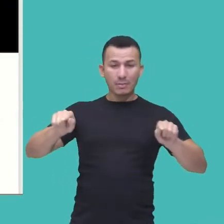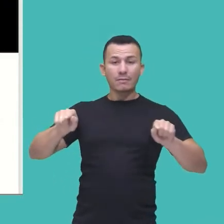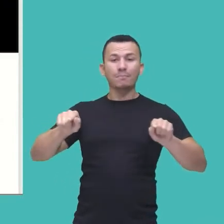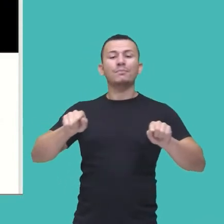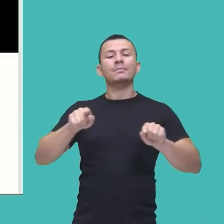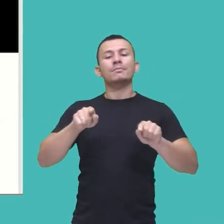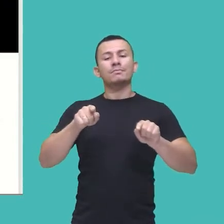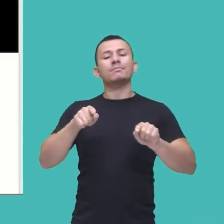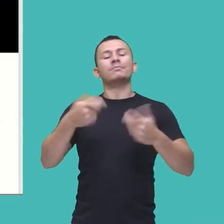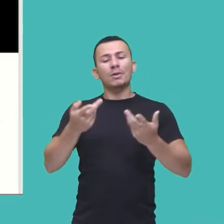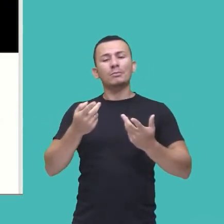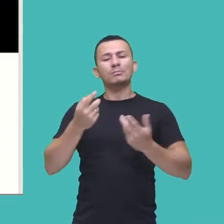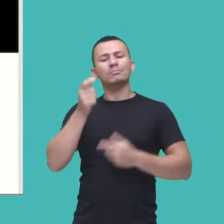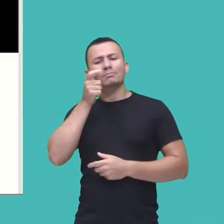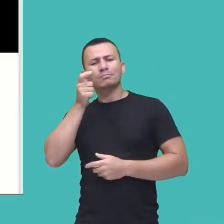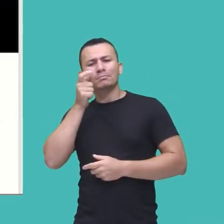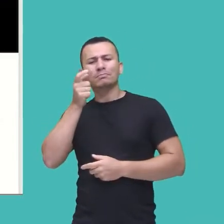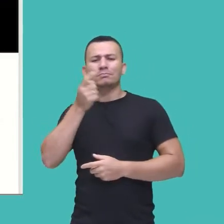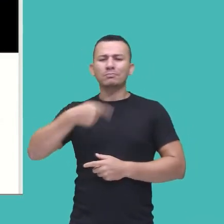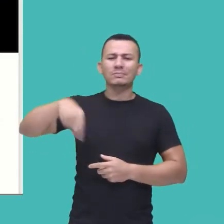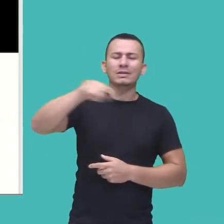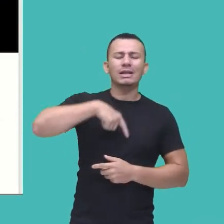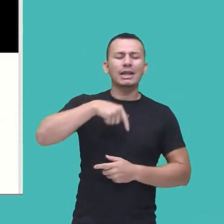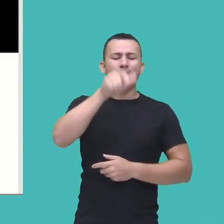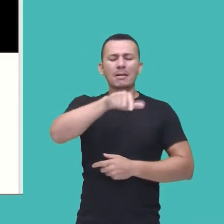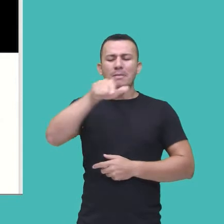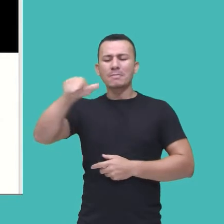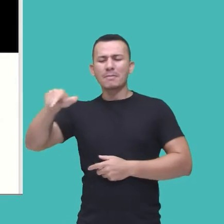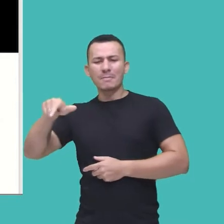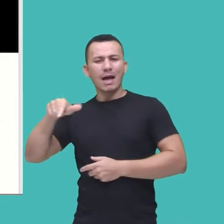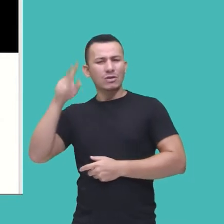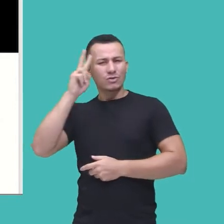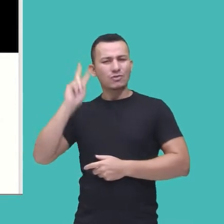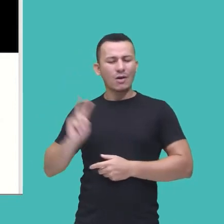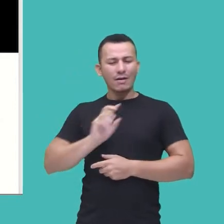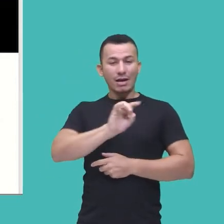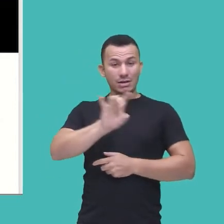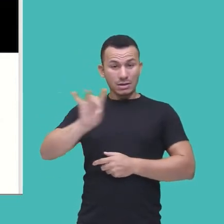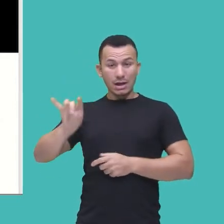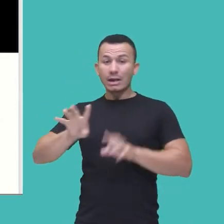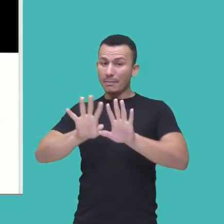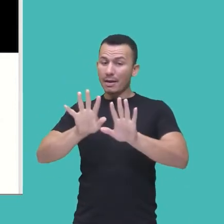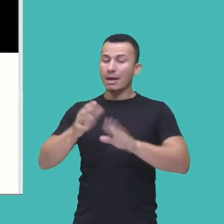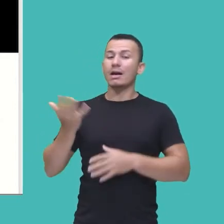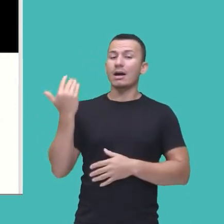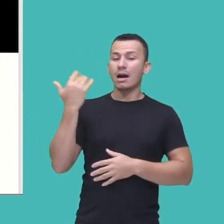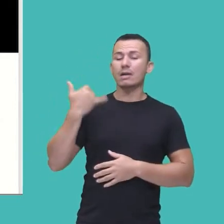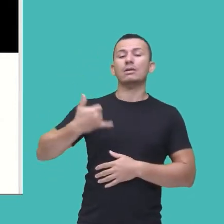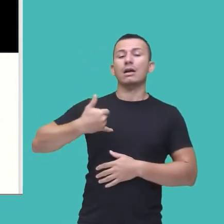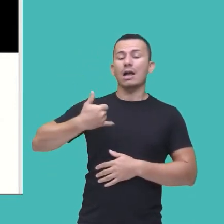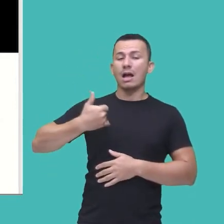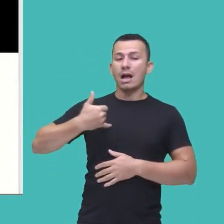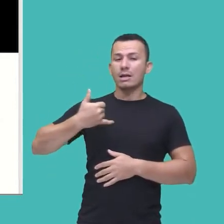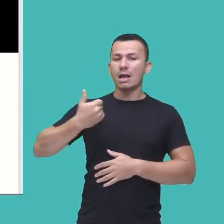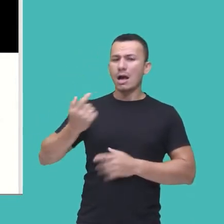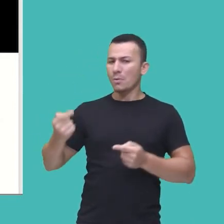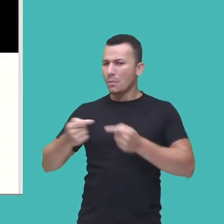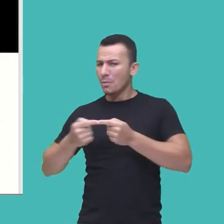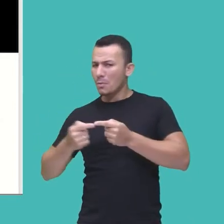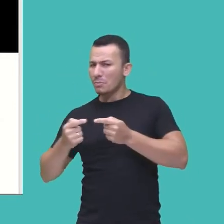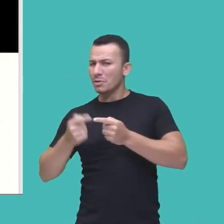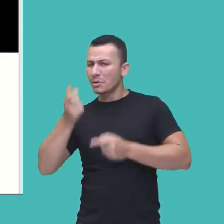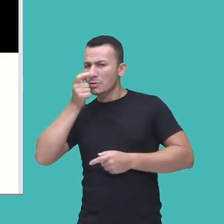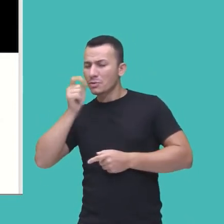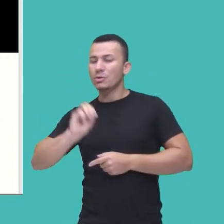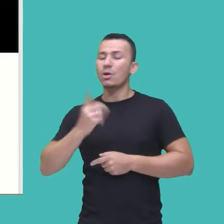participando ali da história pessoal de cada um, e como eu falei, verifique a classificação indicativa, tá bom? E sempre que traz ali, né, uma